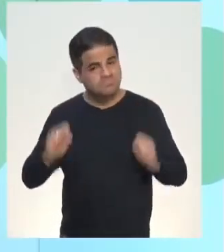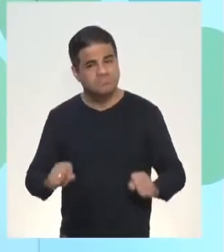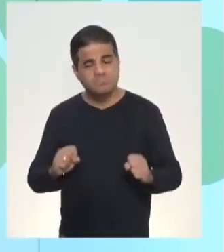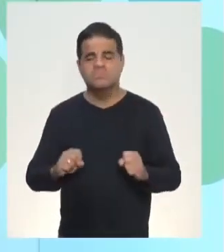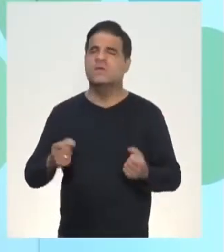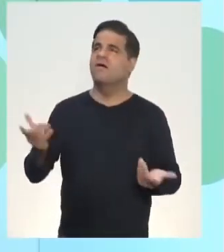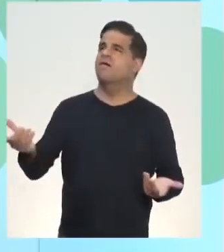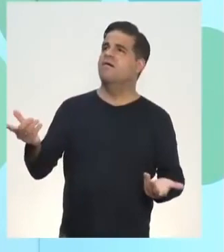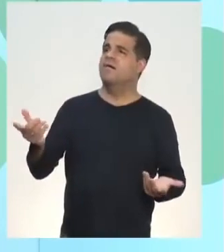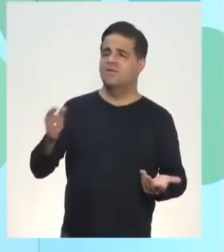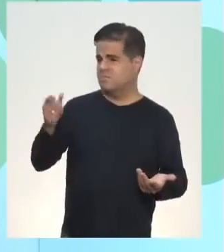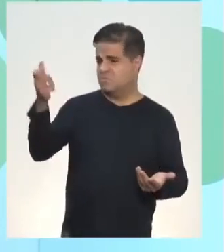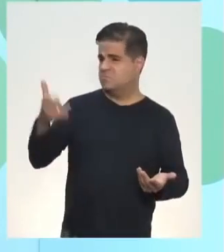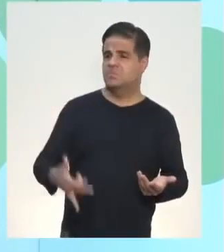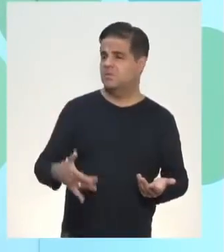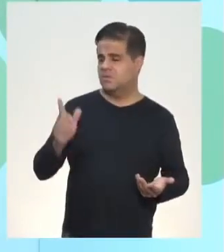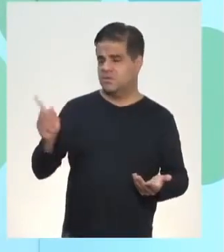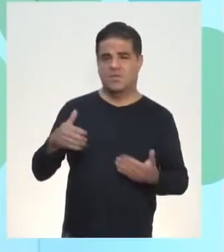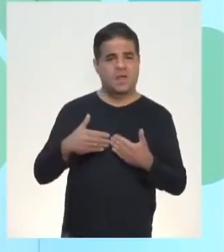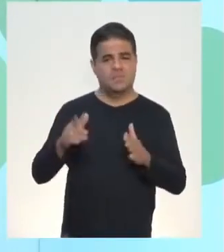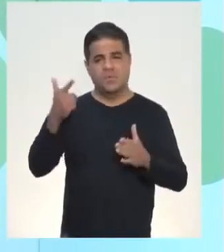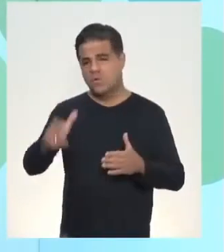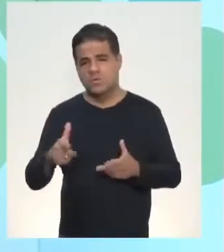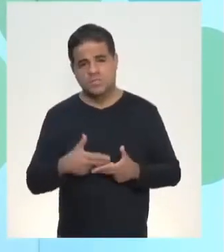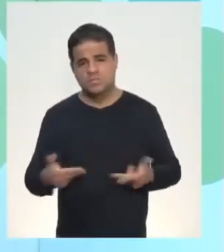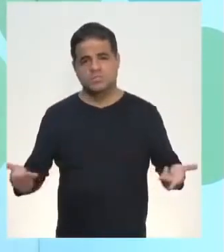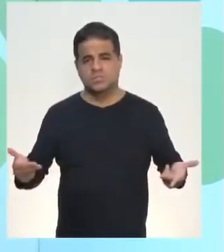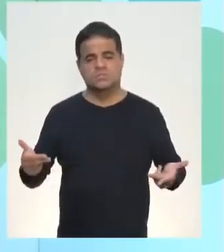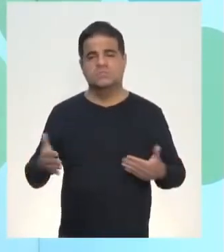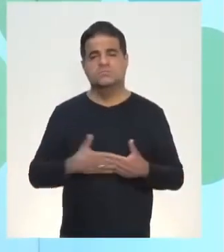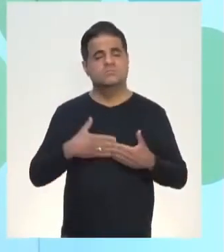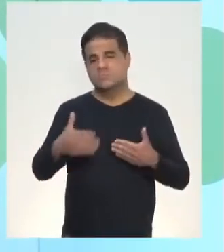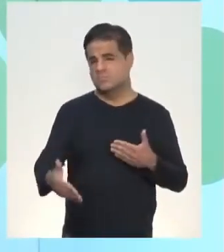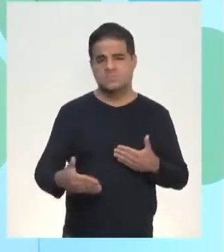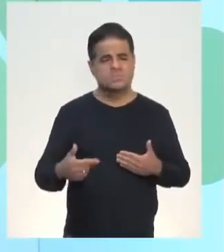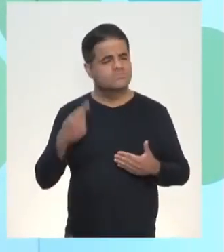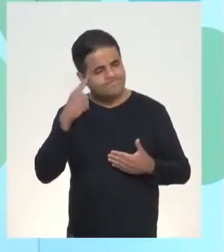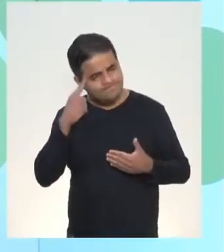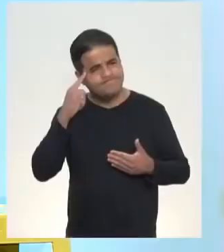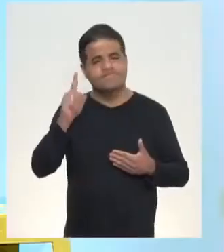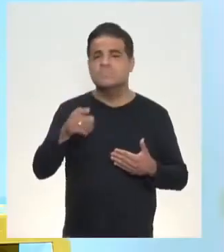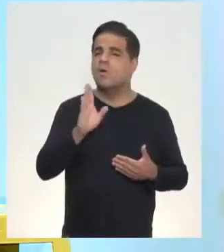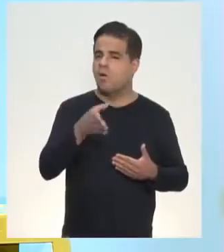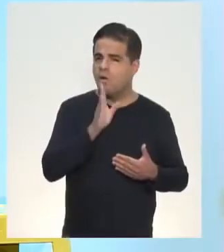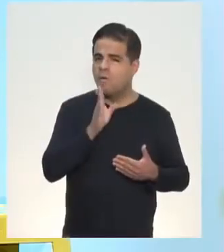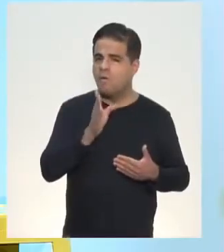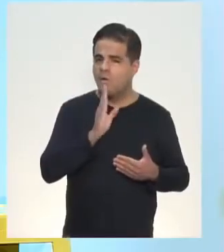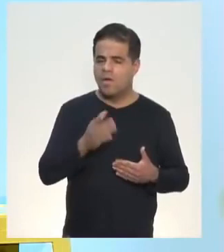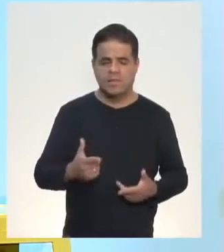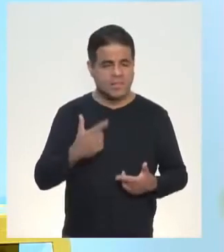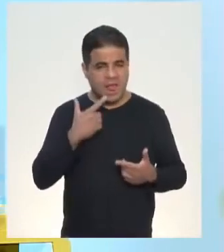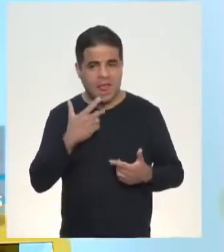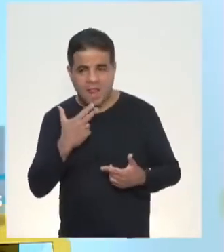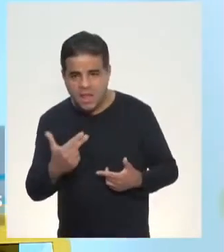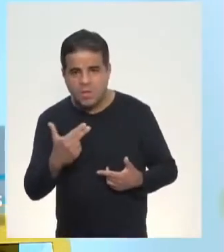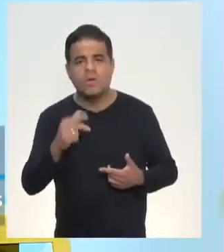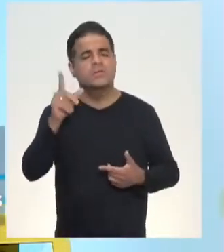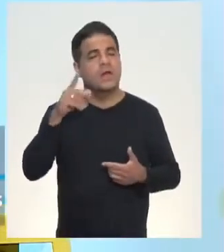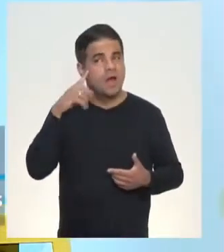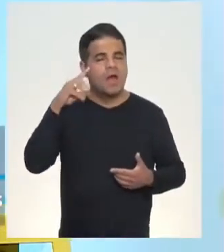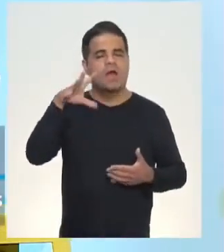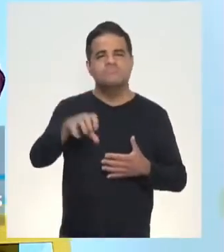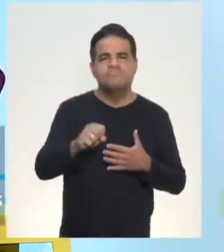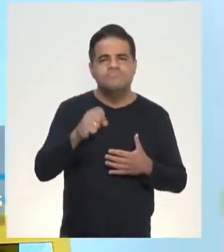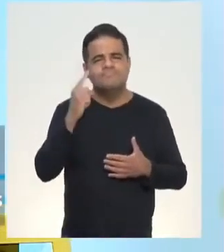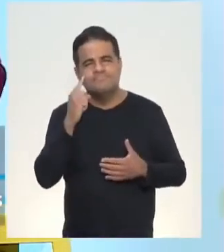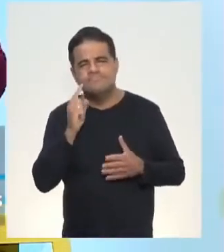queria dizer isso, mas você não disse, você abriu brecha para outras coisas. Você tem que deixar bem claro. E quando você conhece bem a língua, você consegue pegar essas